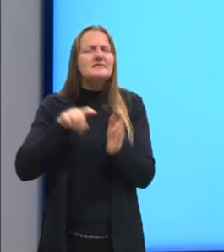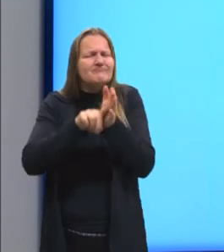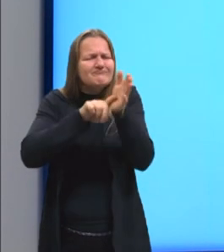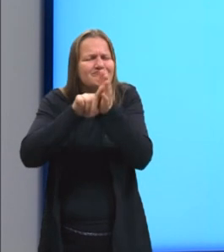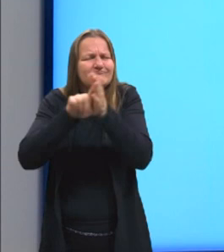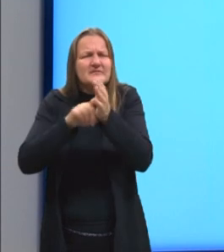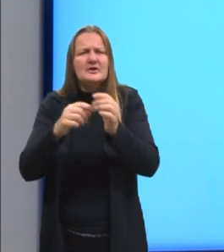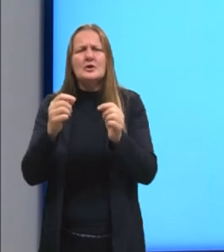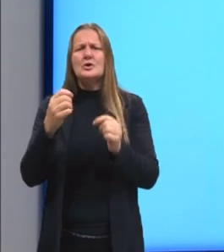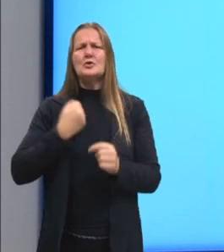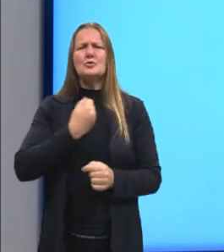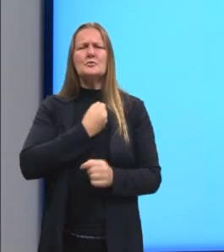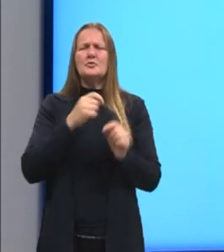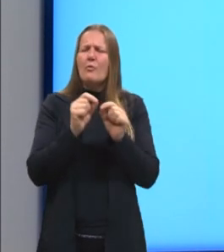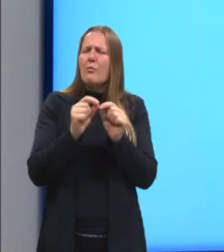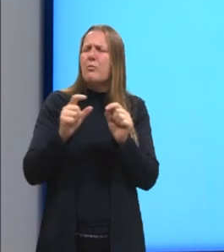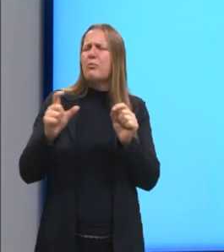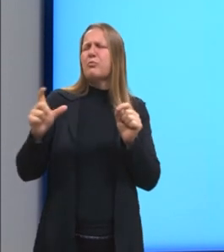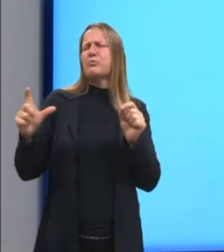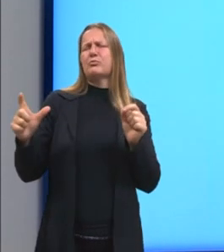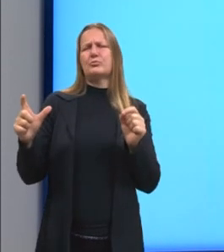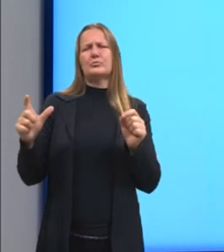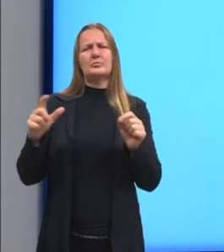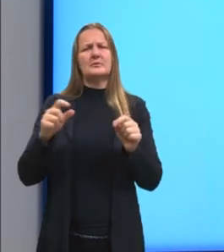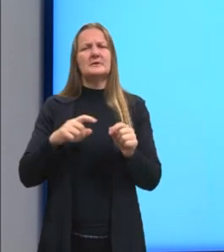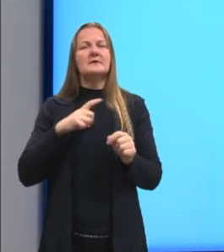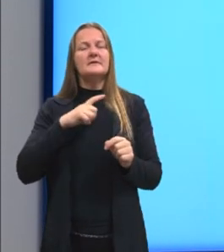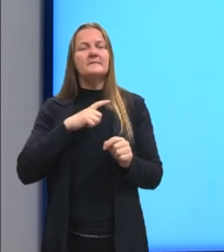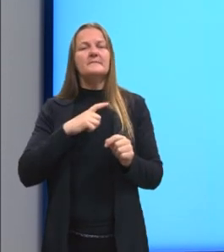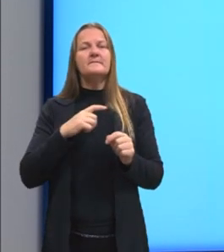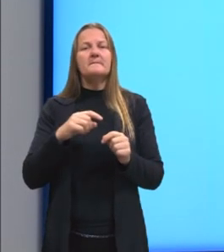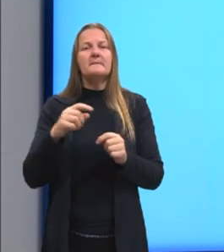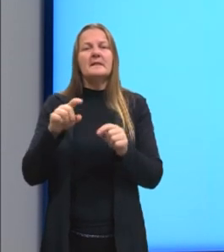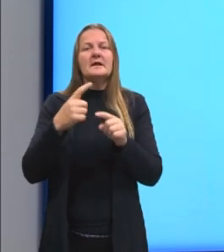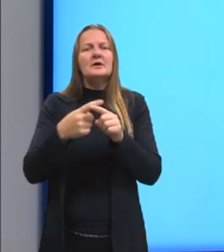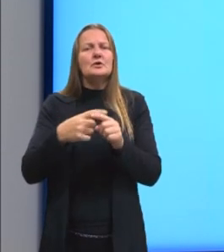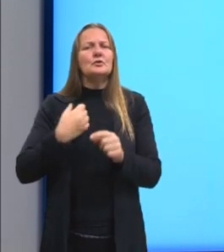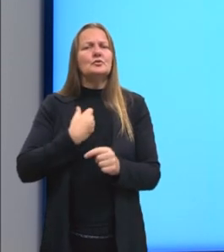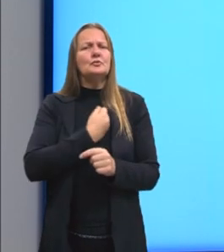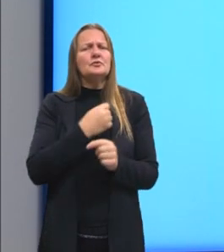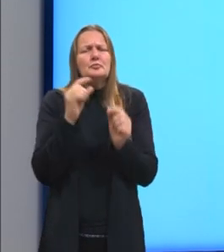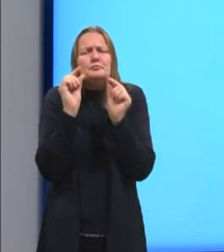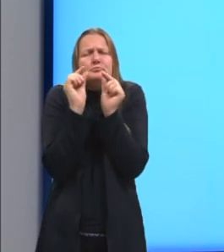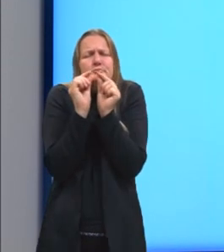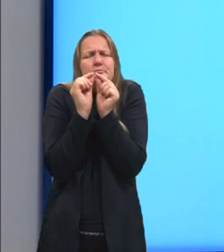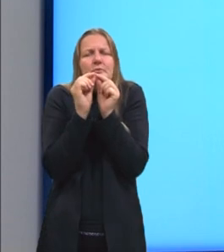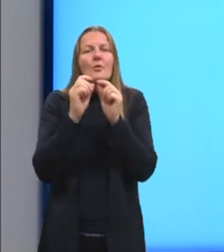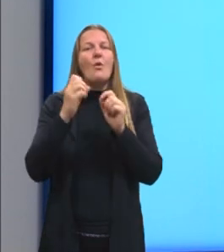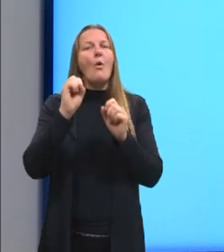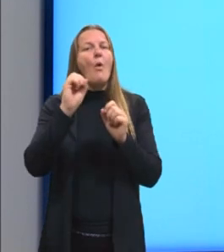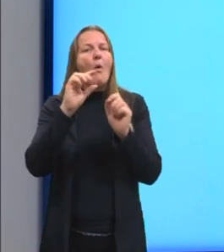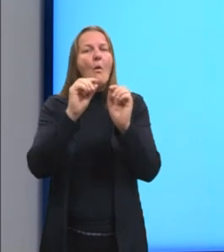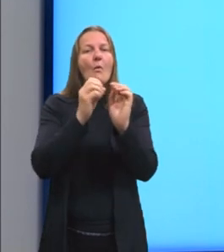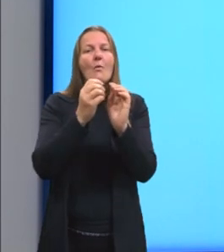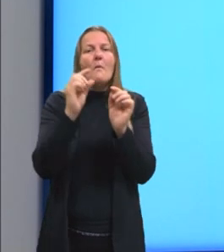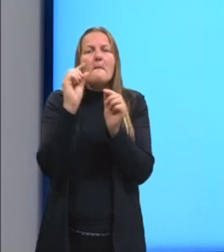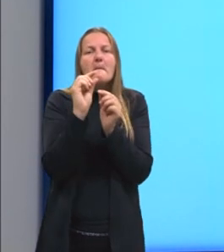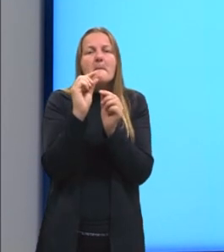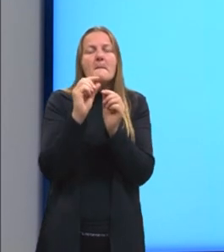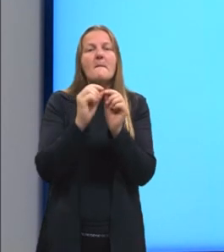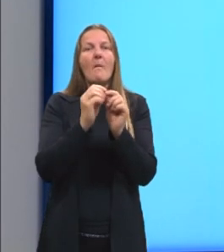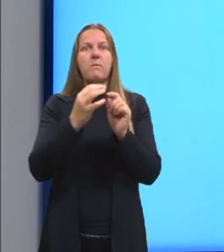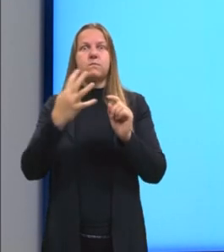apresentam muitos algarismos. Sejam eles, então, números muito pequenos ou números muito grandes,